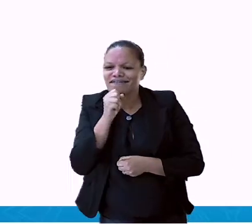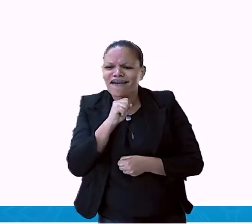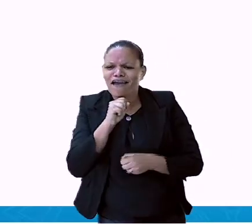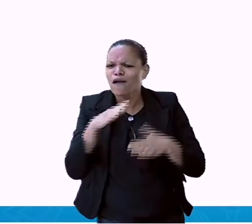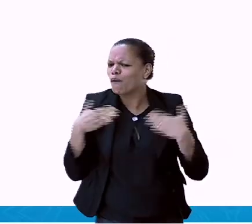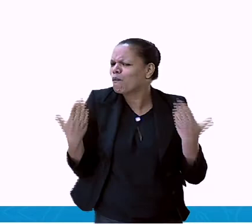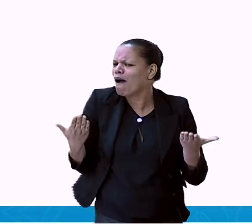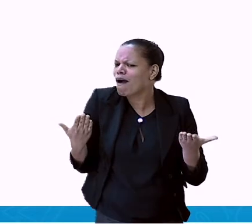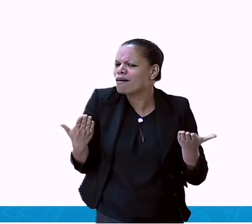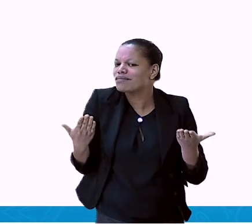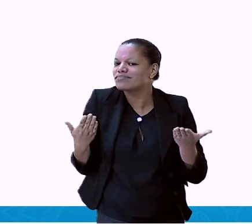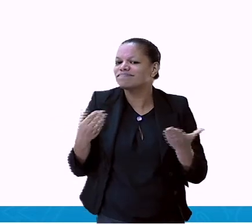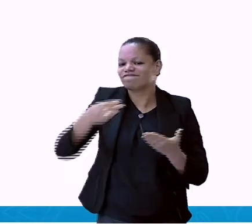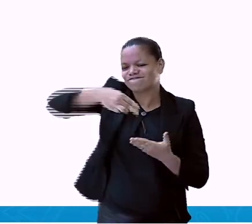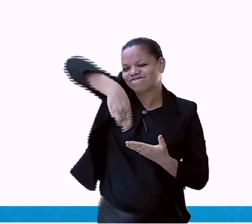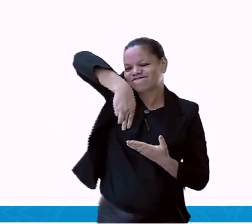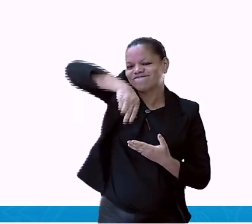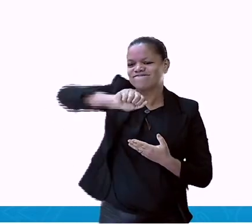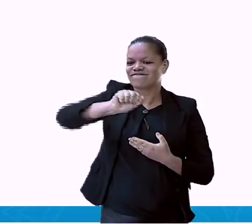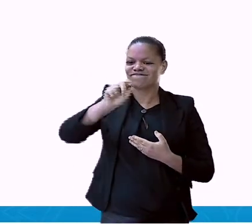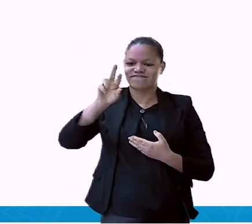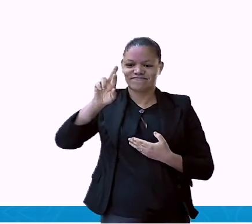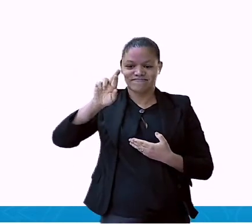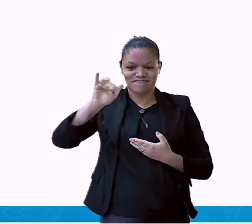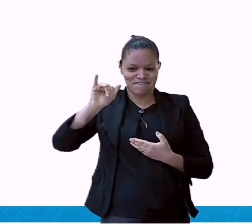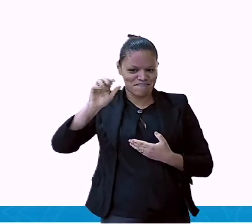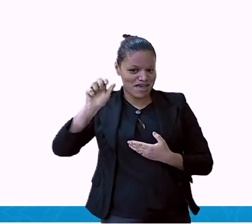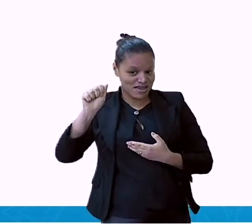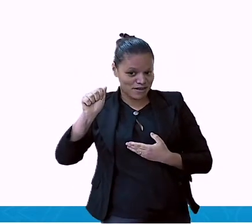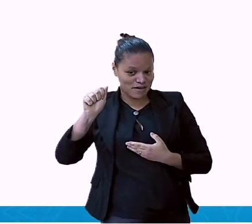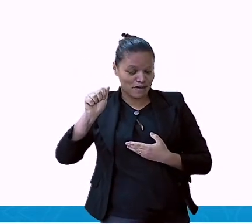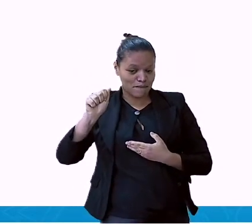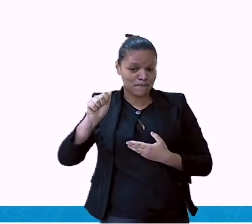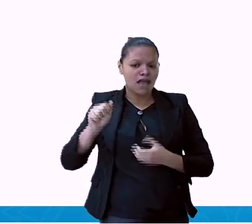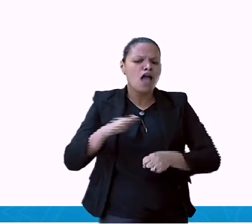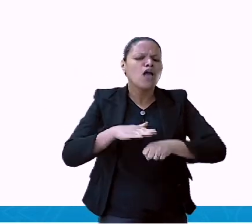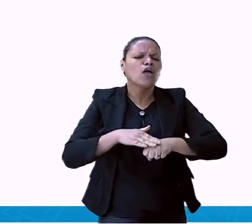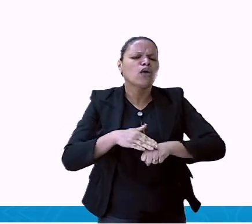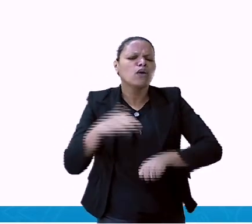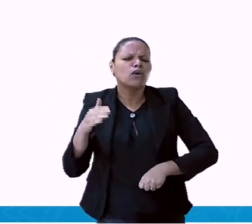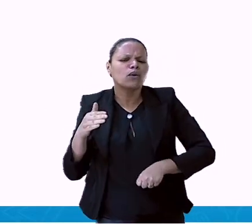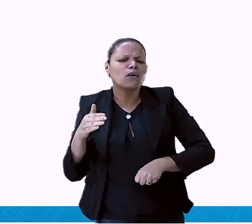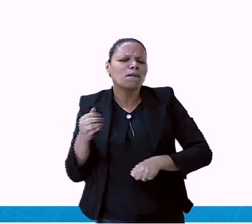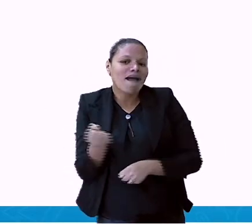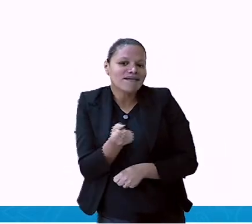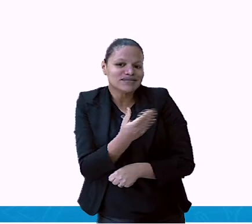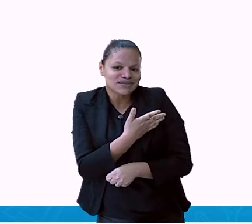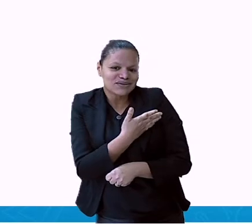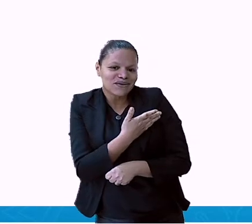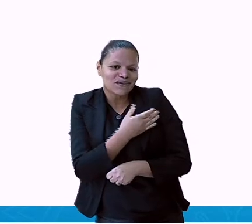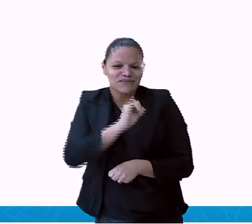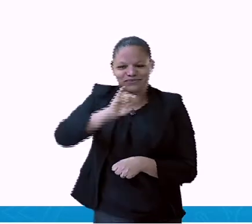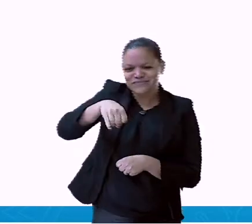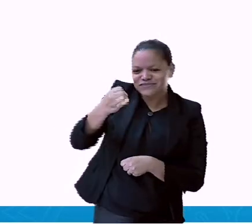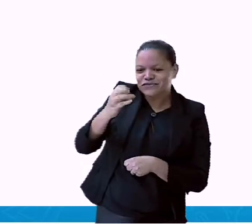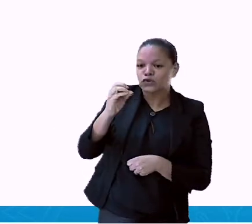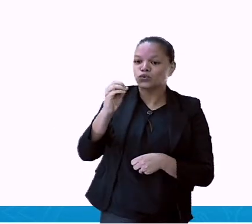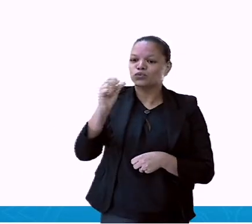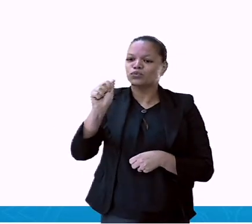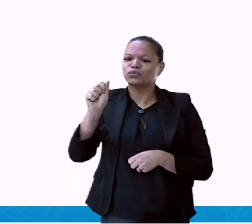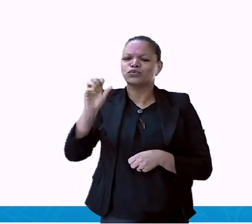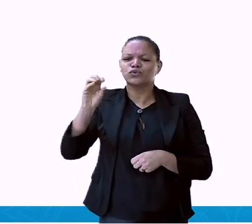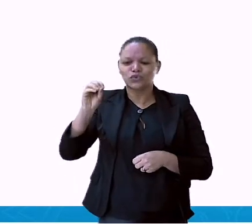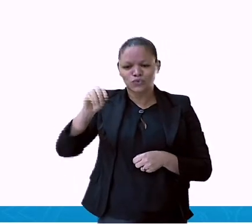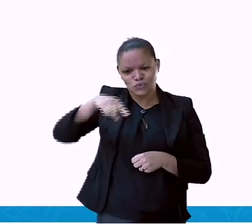ela nasceu no ano de 2000. E o João, ele nasceu no ano de 2010. Então, informações que